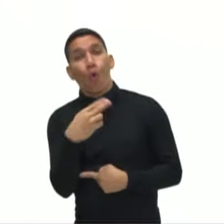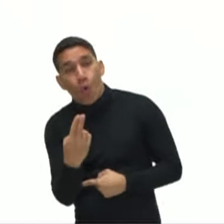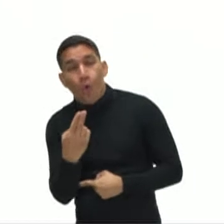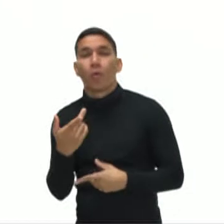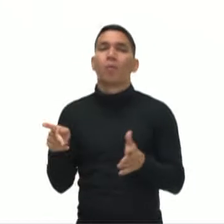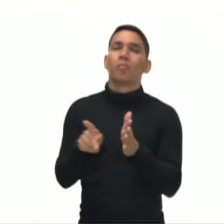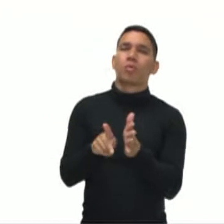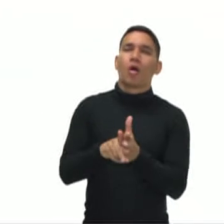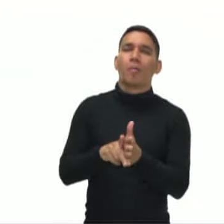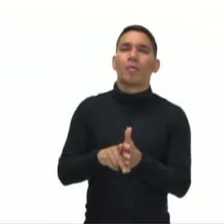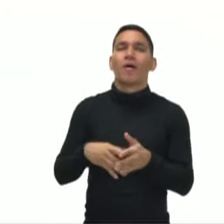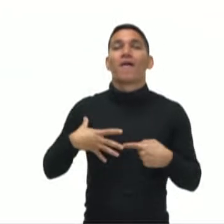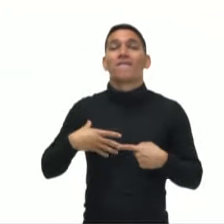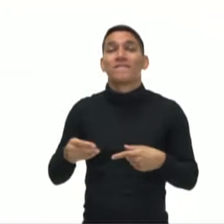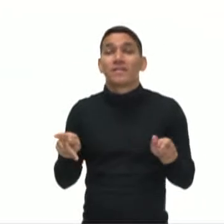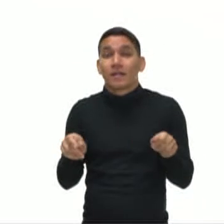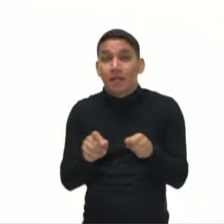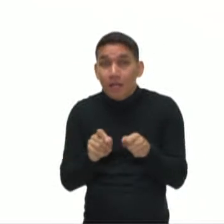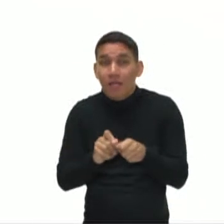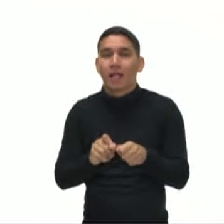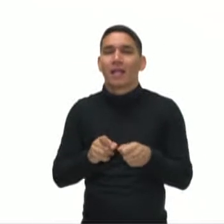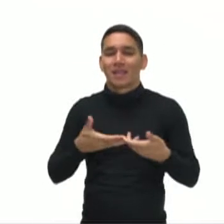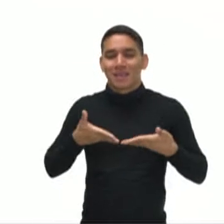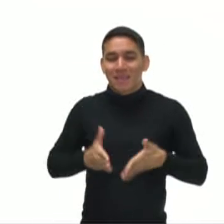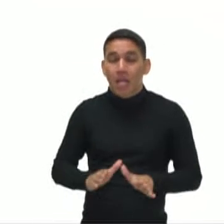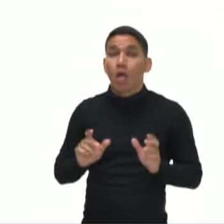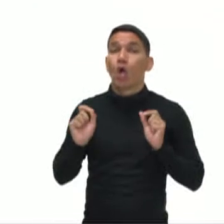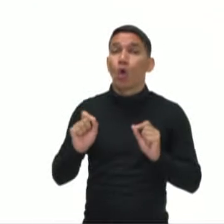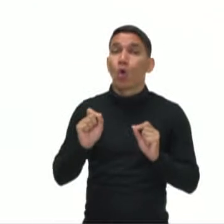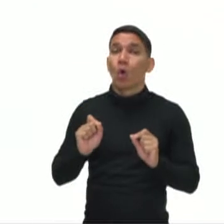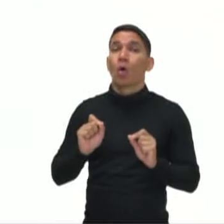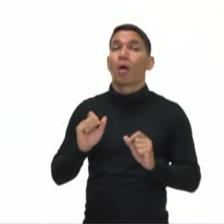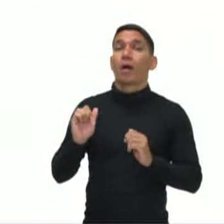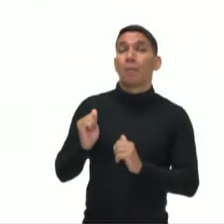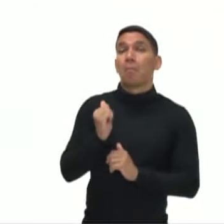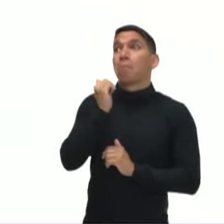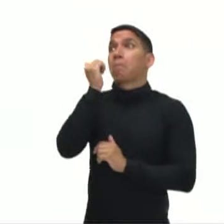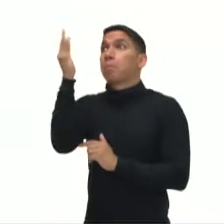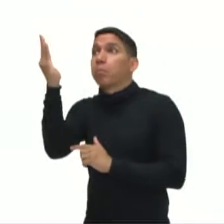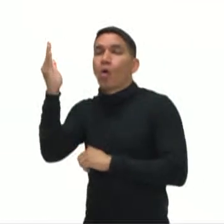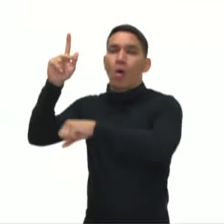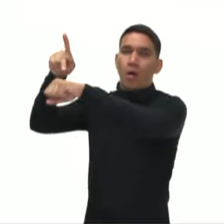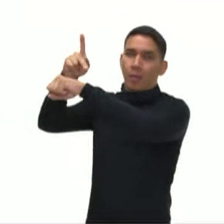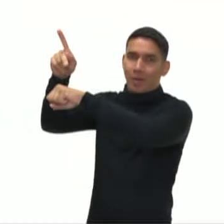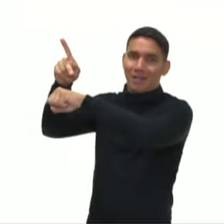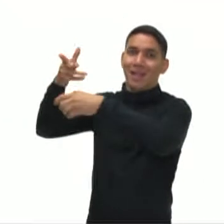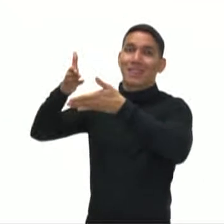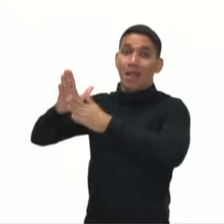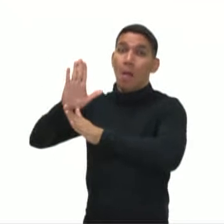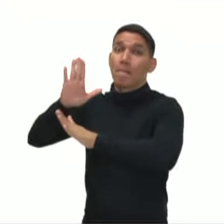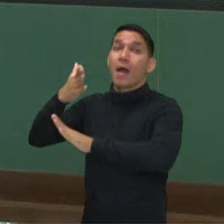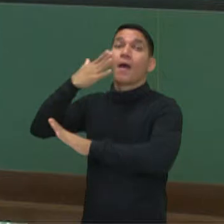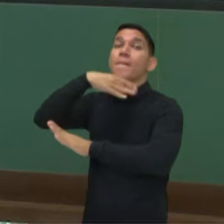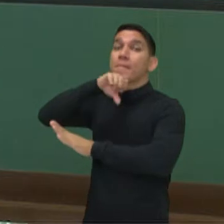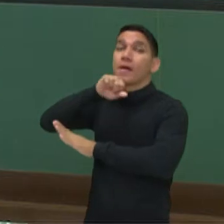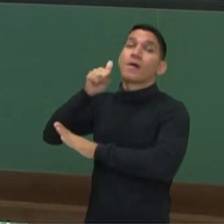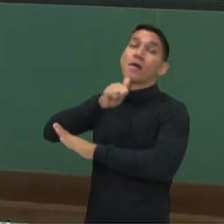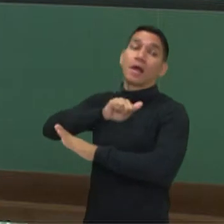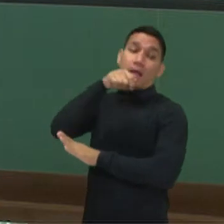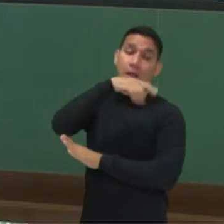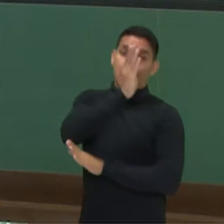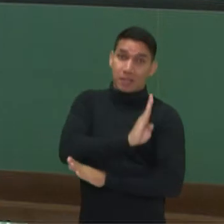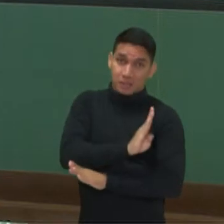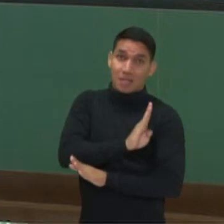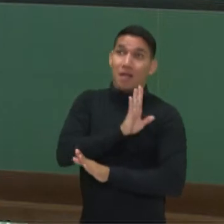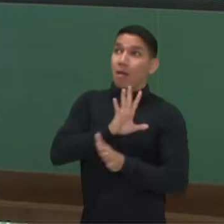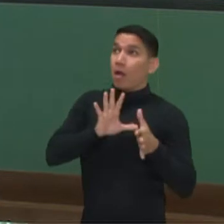mãe brasileira, desde que o pai ou a mãe brasileira ou os pais brasileiros estejam a serviço da República Federativa do Brasil. Então,